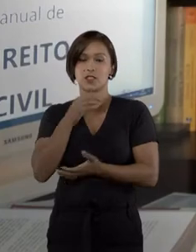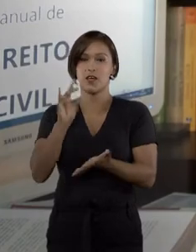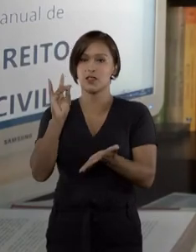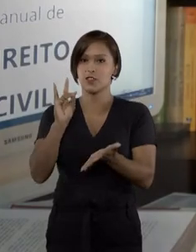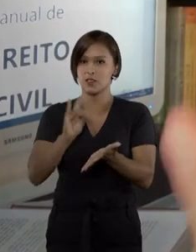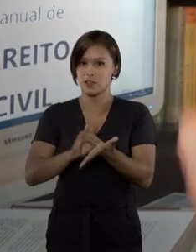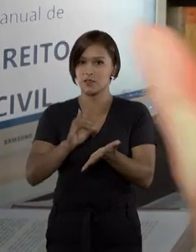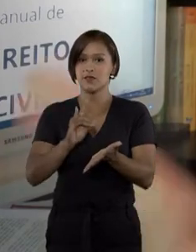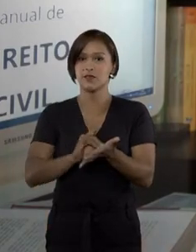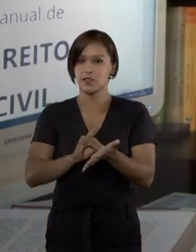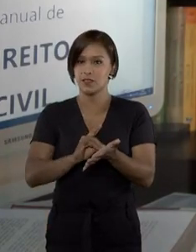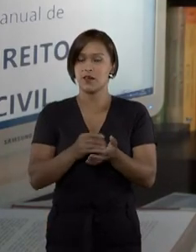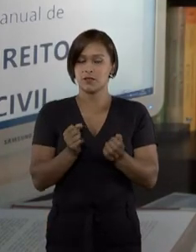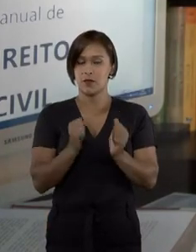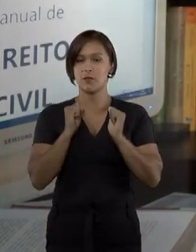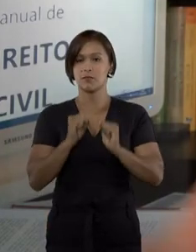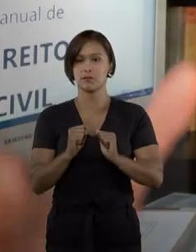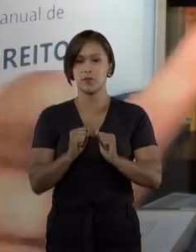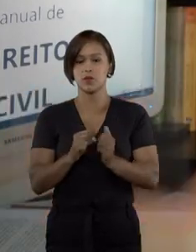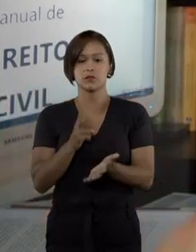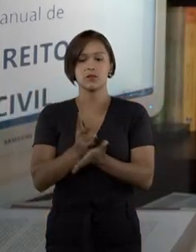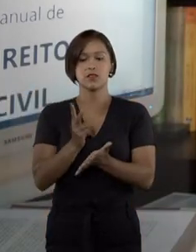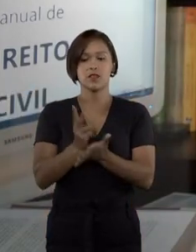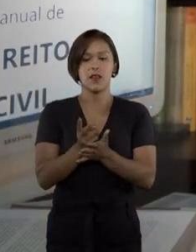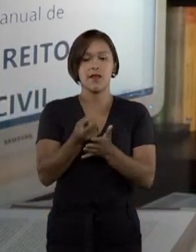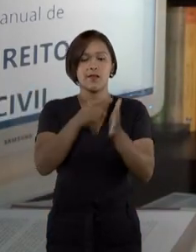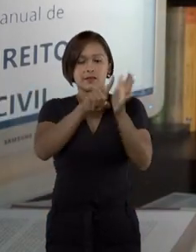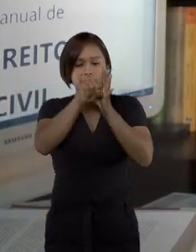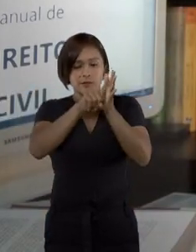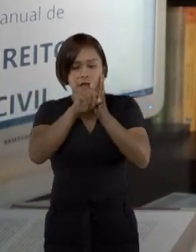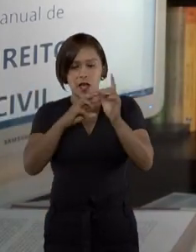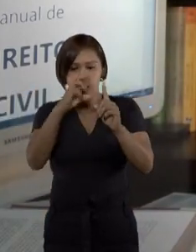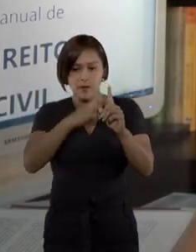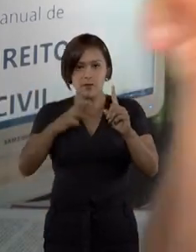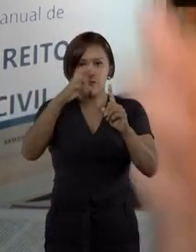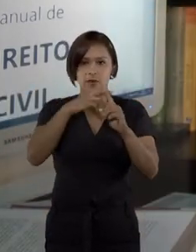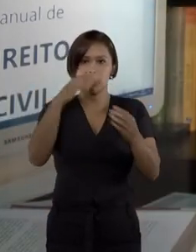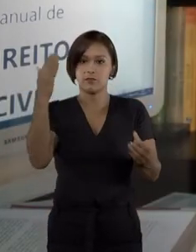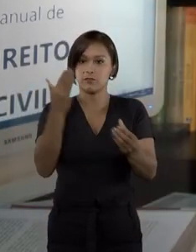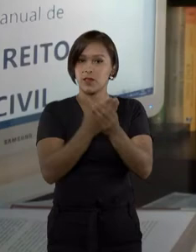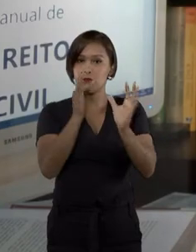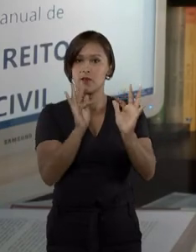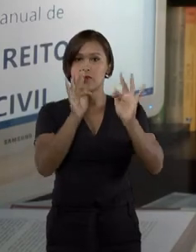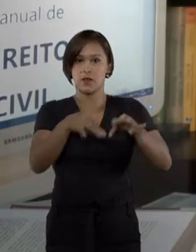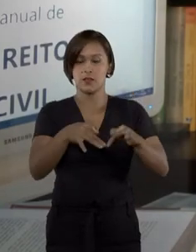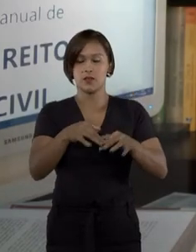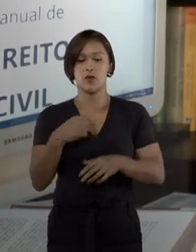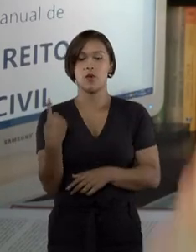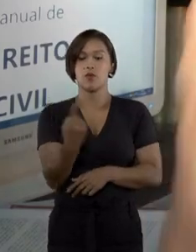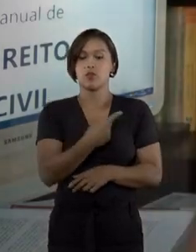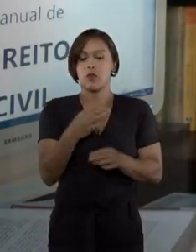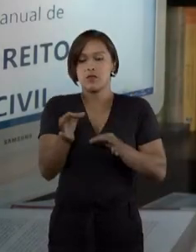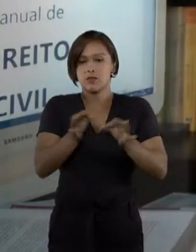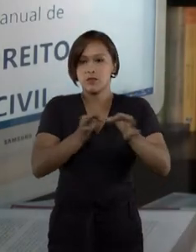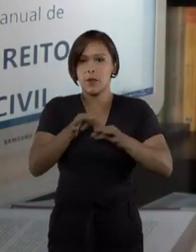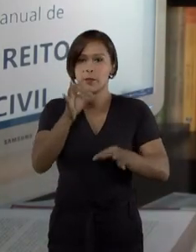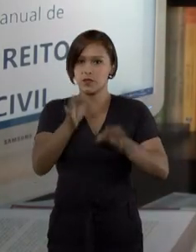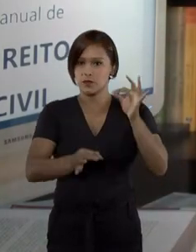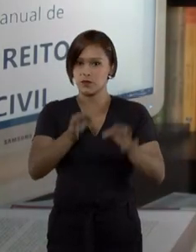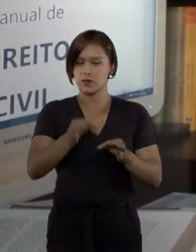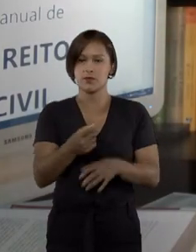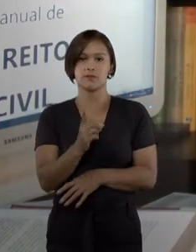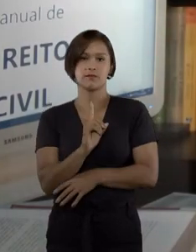possa ser apurada no caso concreto. O nosso ordenamento jurídico, ele não